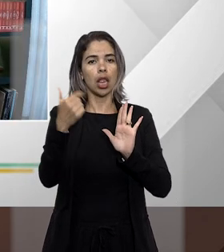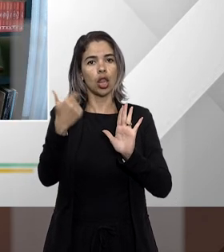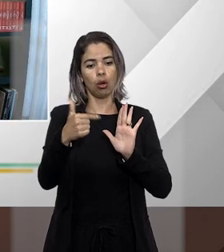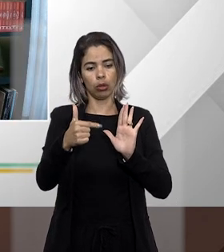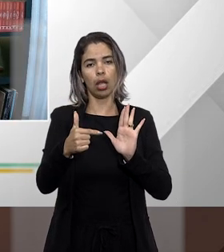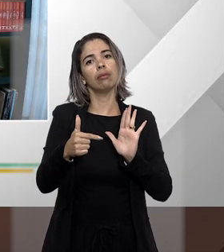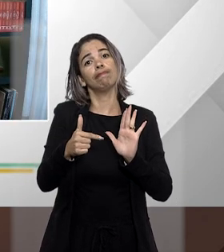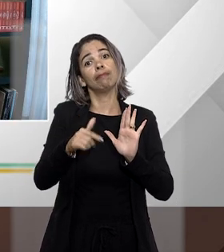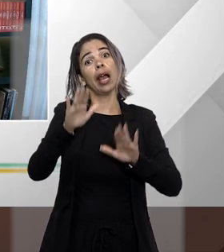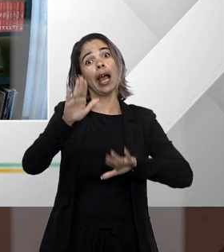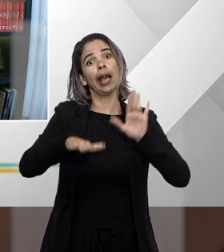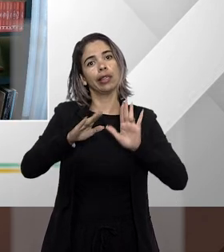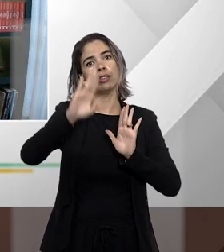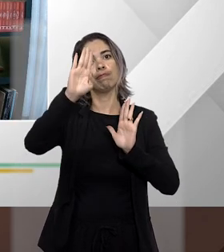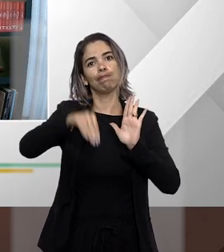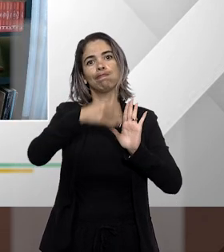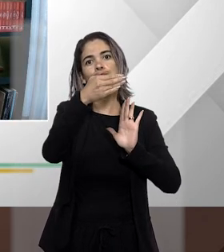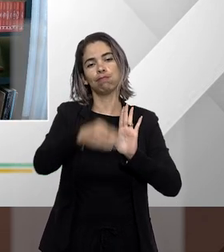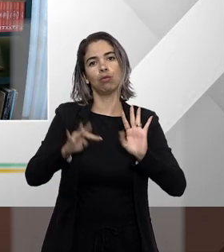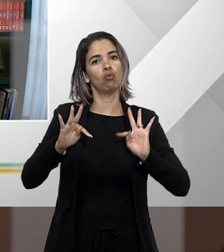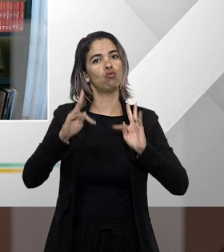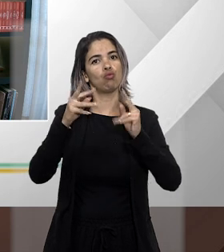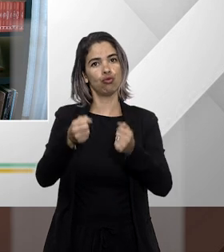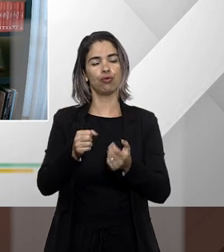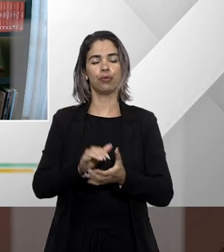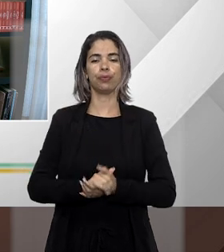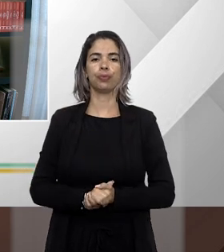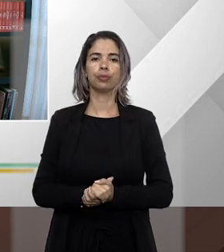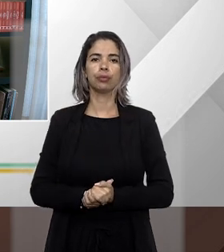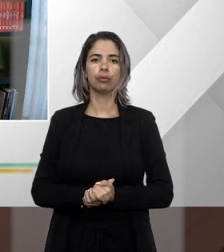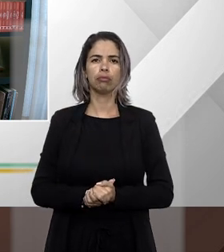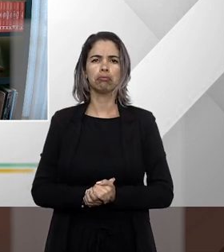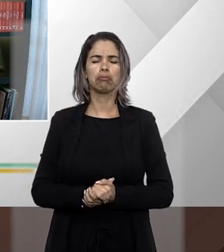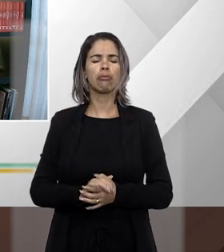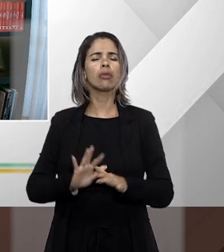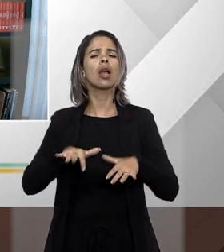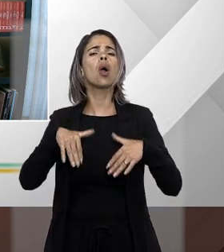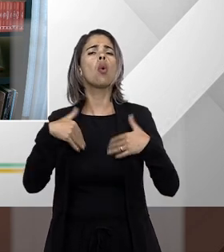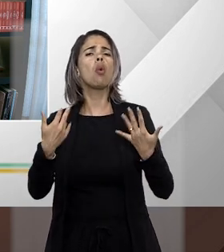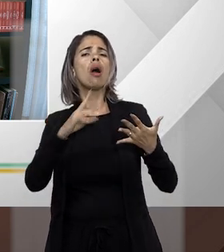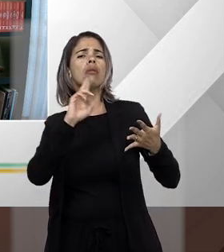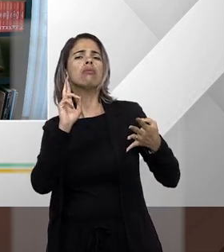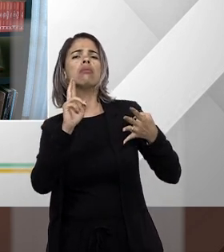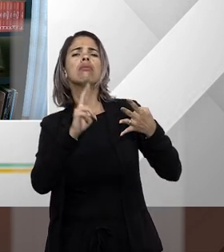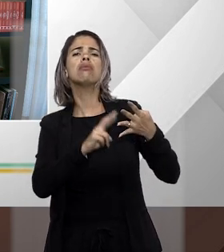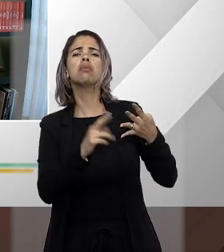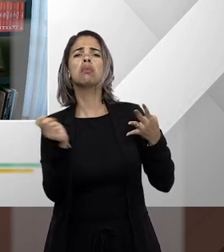e quais são os recursos cabíveis professor Ailton ao mandato de segurança